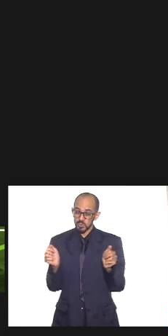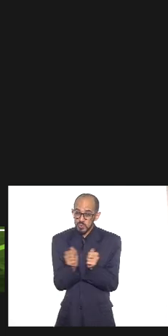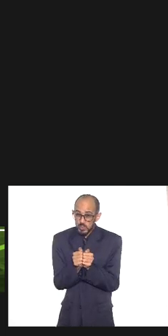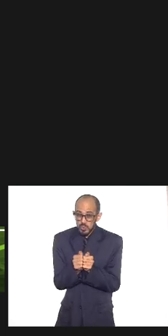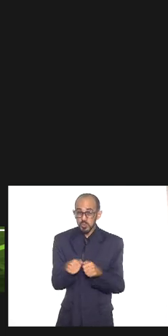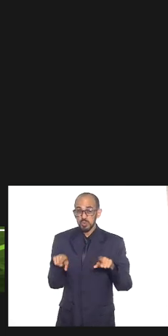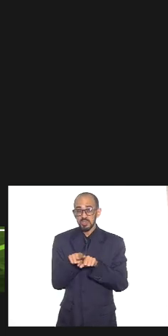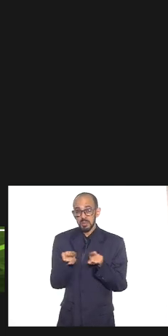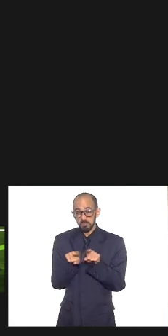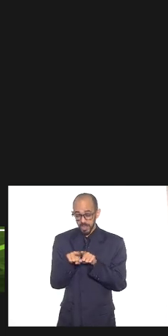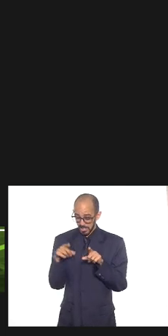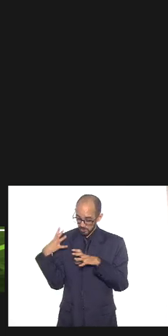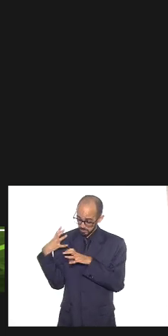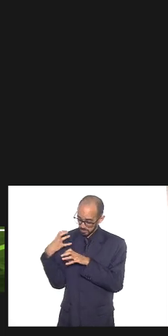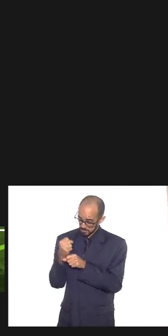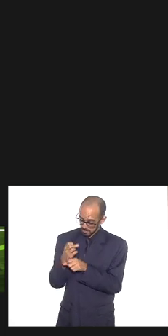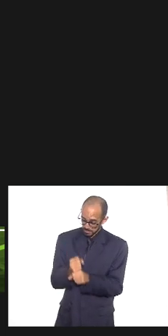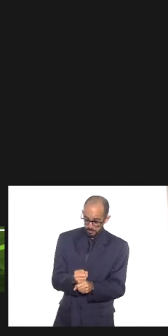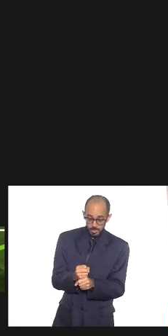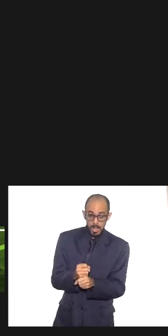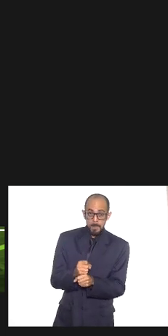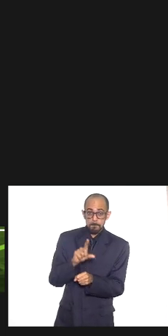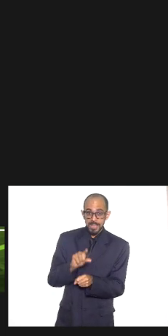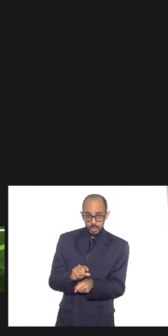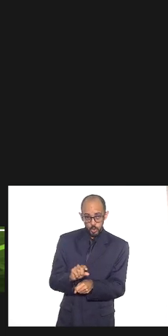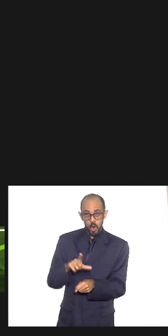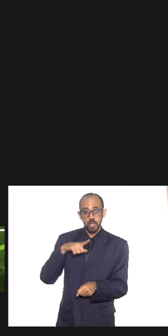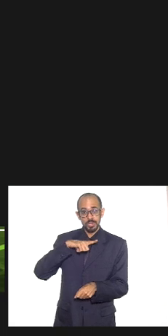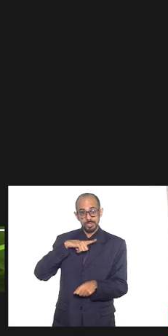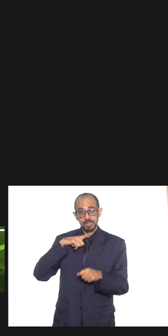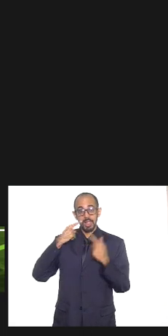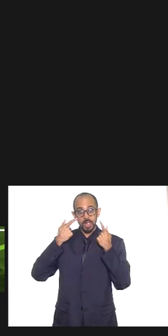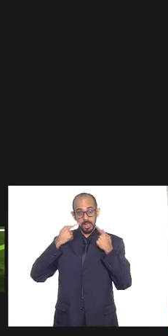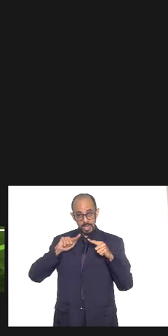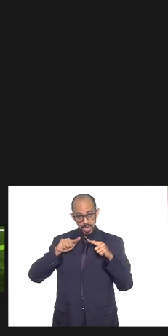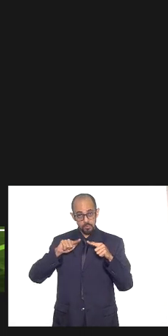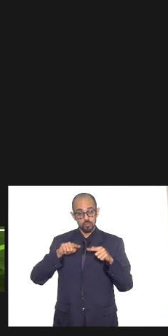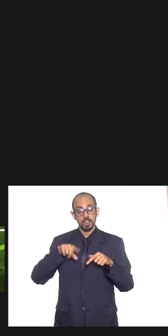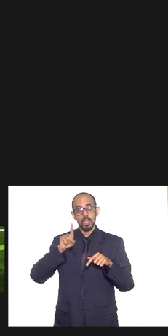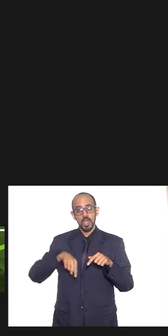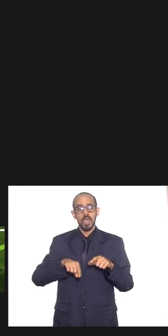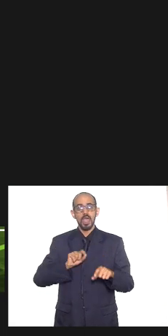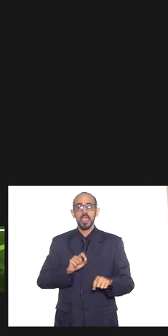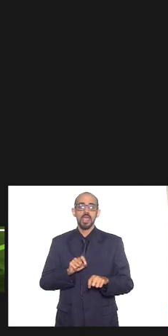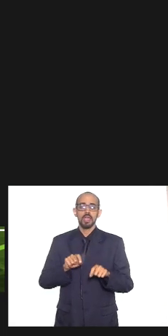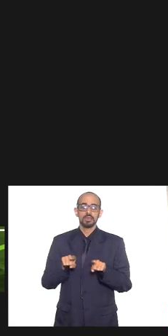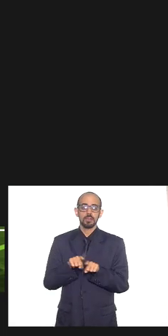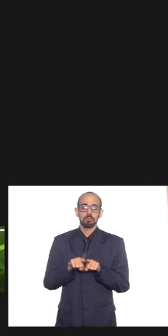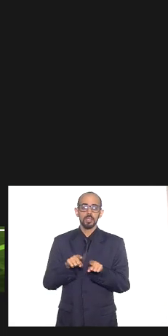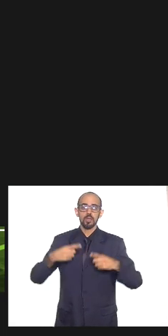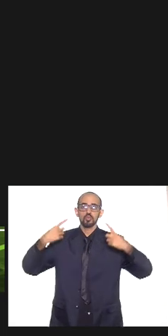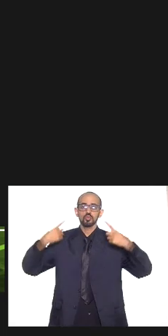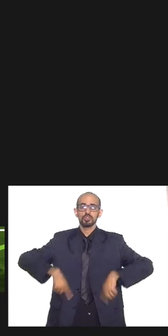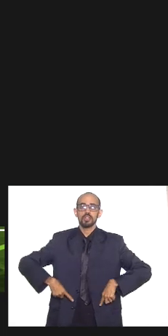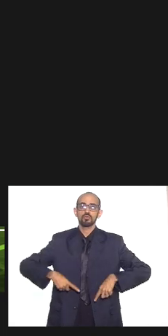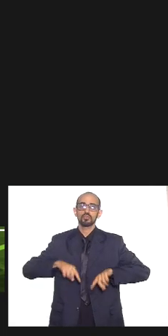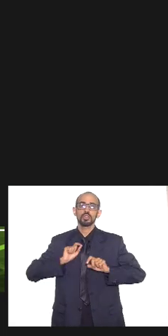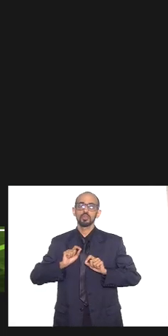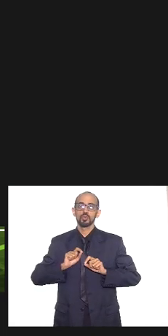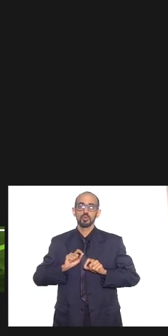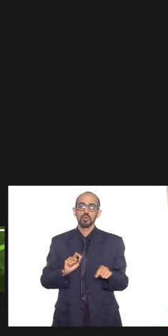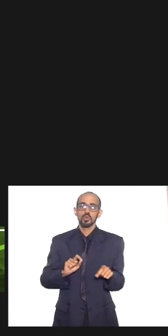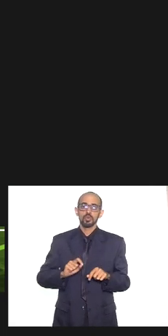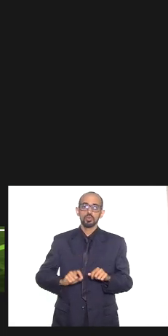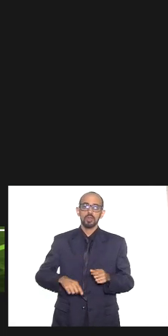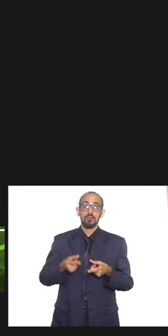estatisticamente menor mas numa gravidade muito relevante nós tínhamos o desafio do